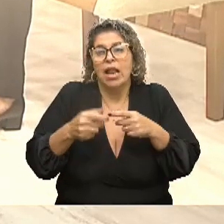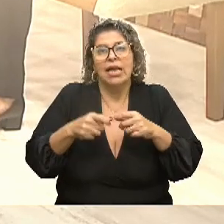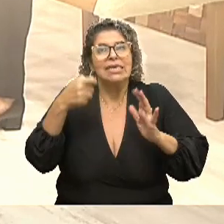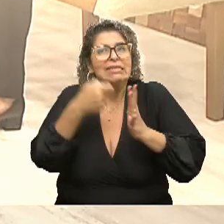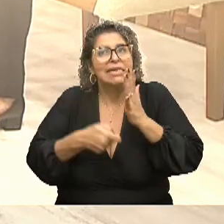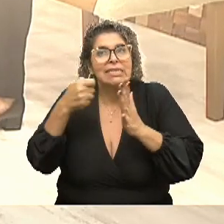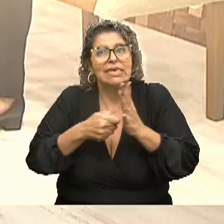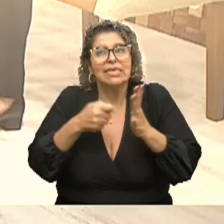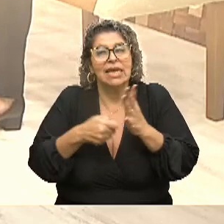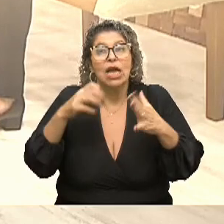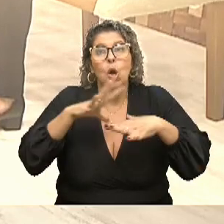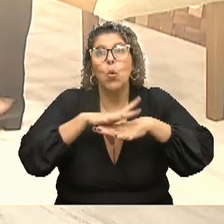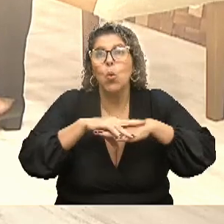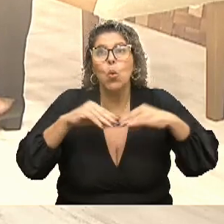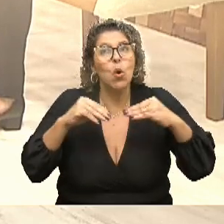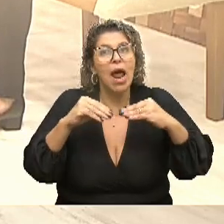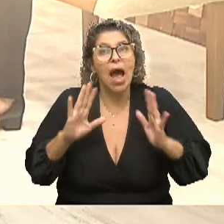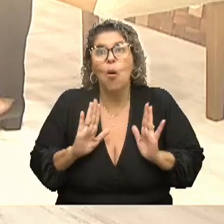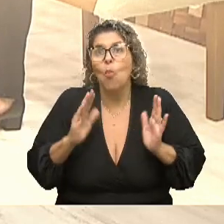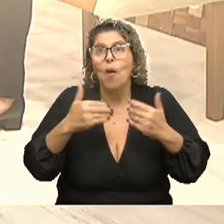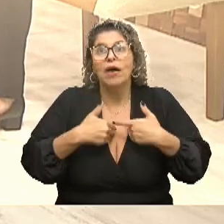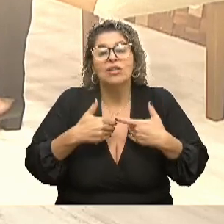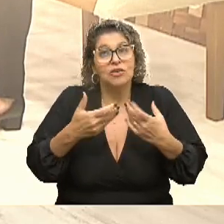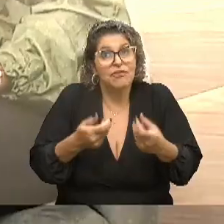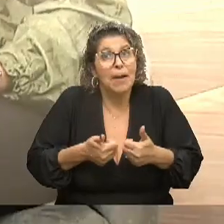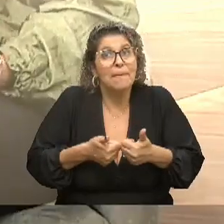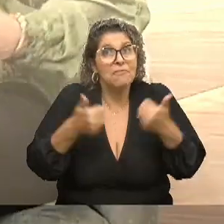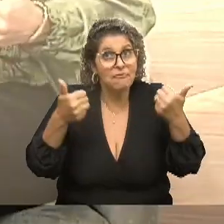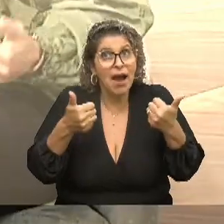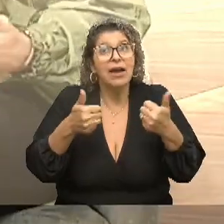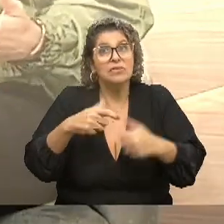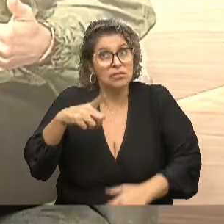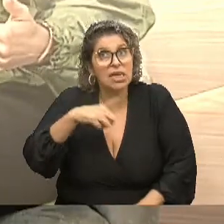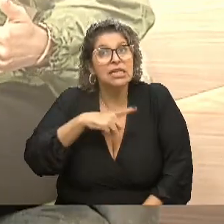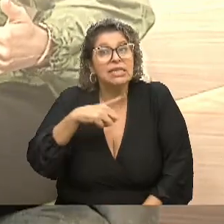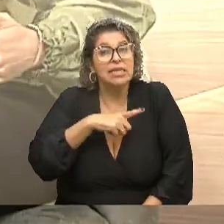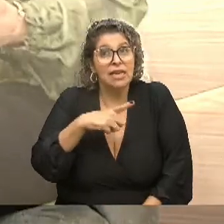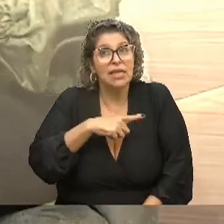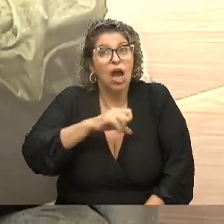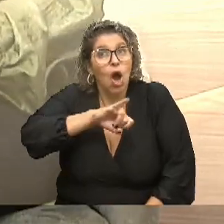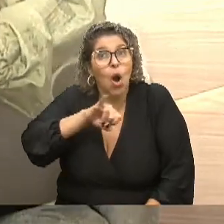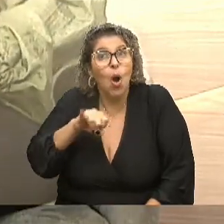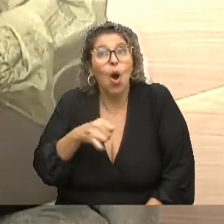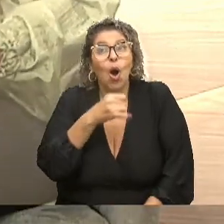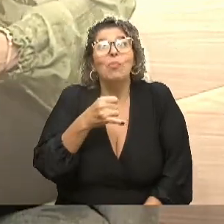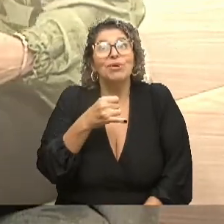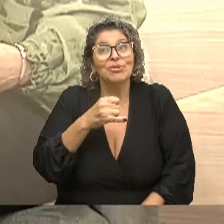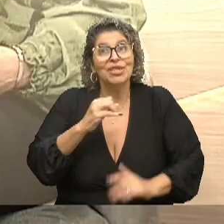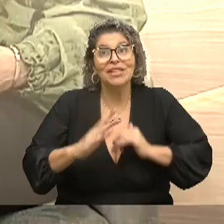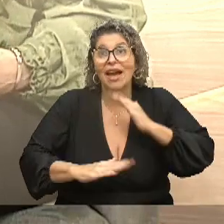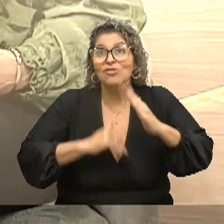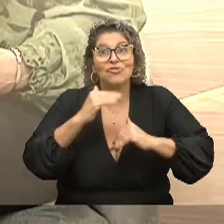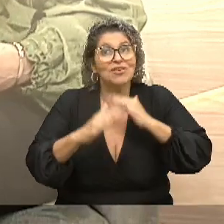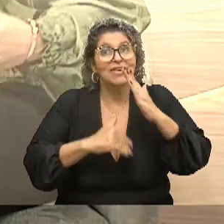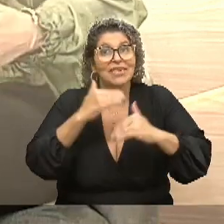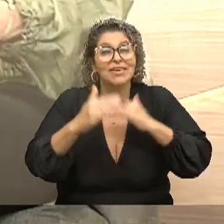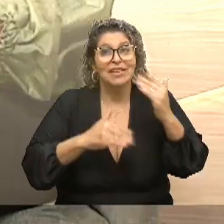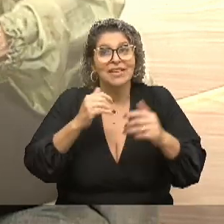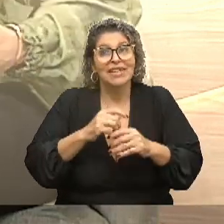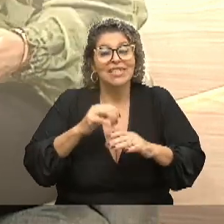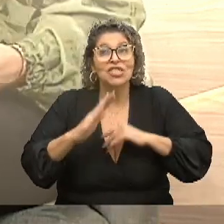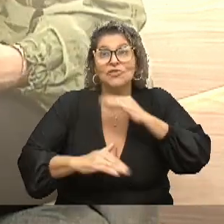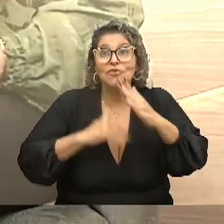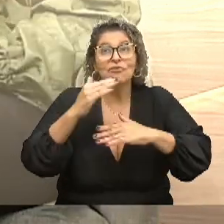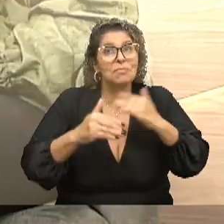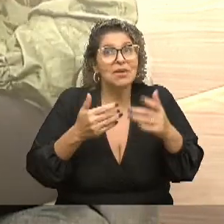tentativa de curar o autismo, mas sim de habilitar nossos filhos, de que eles tenham a oportunidade de crescimento e de desenvolvimento.